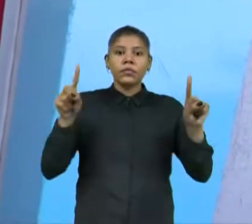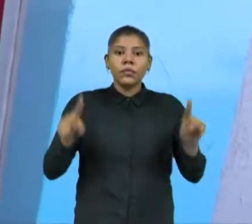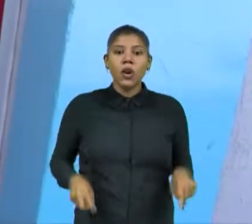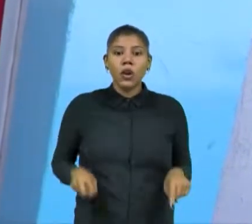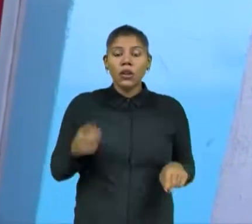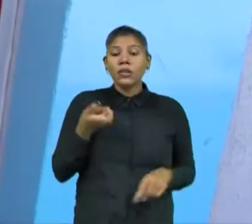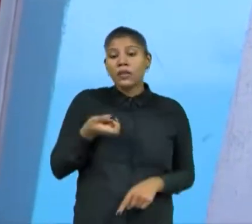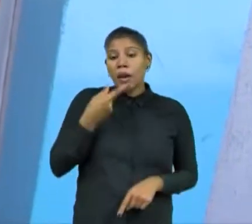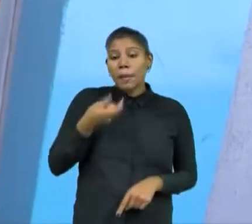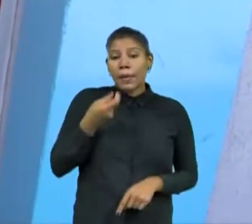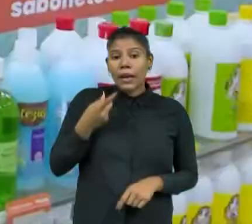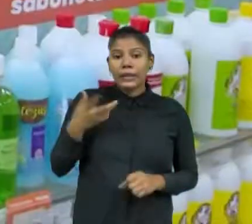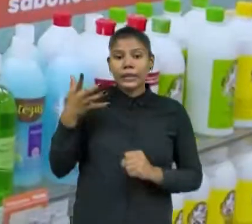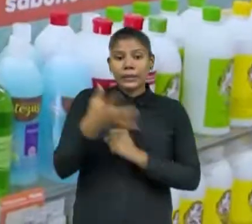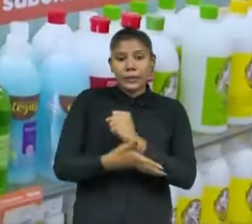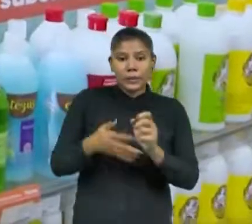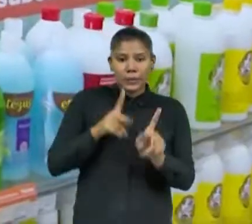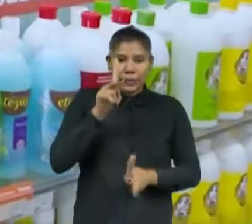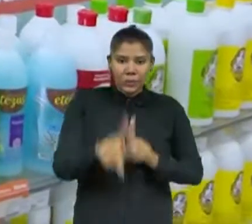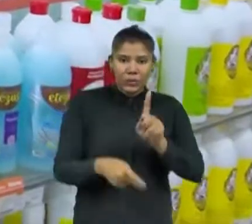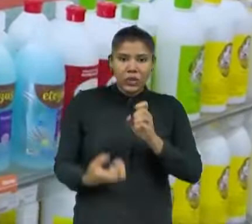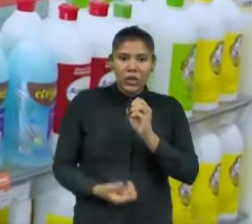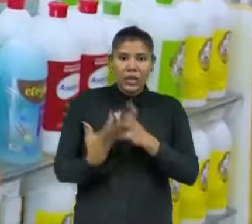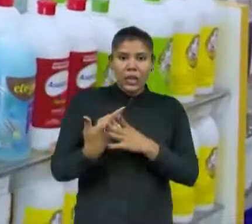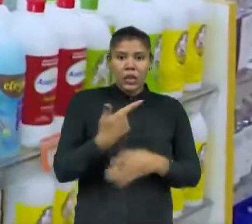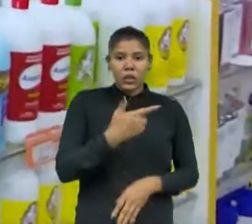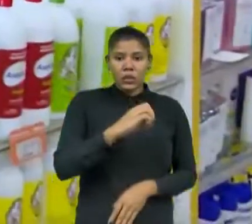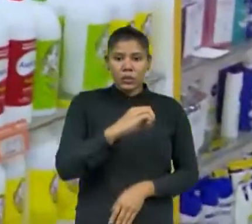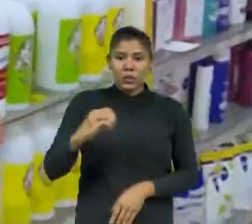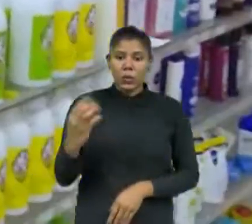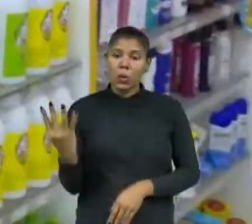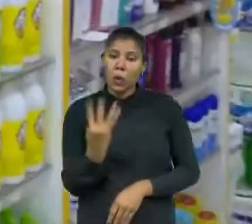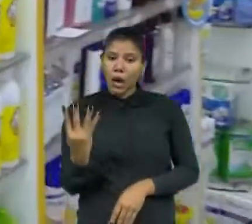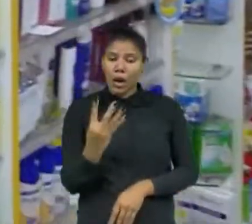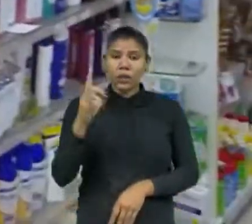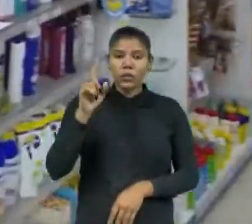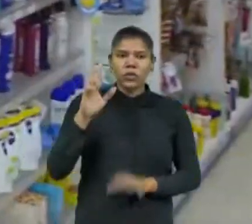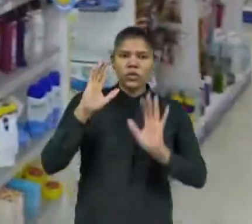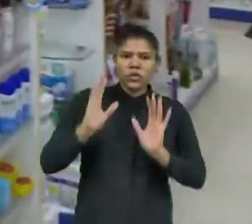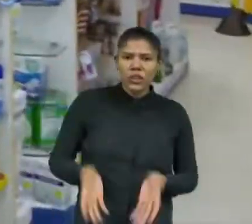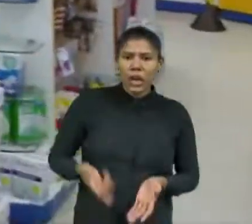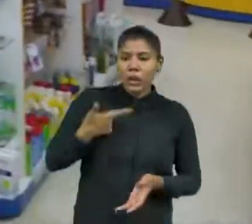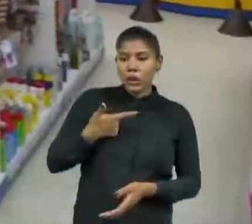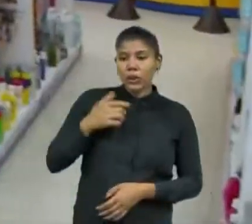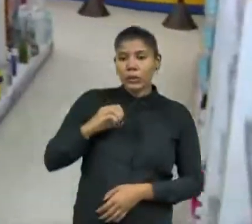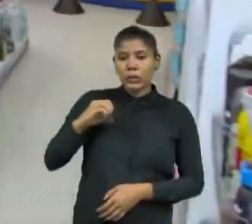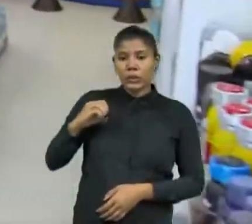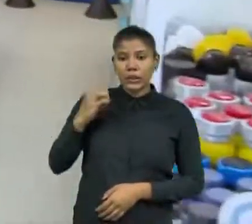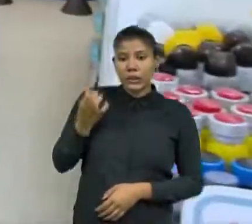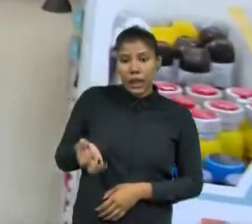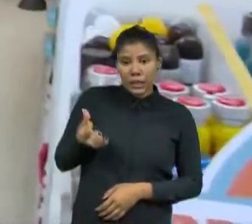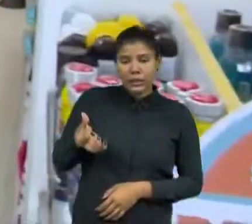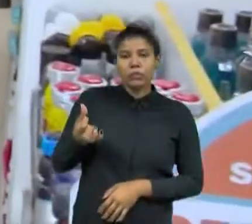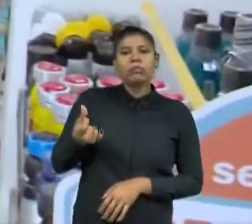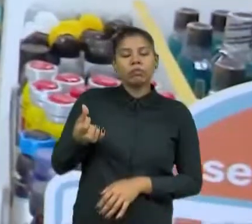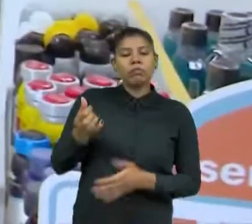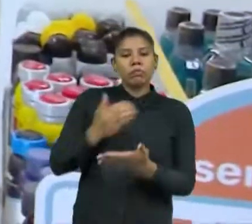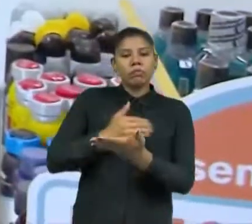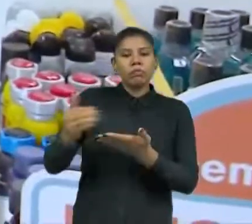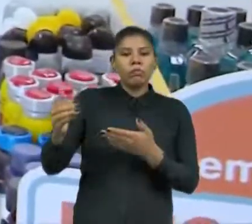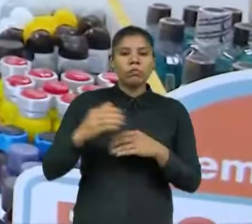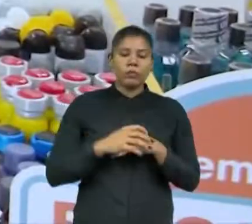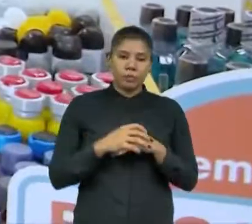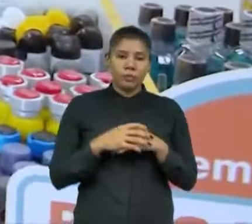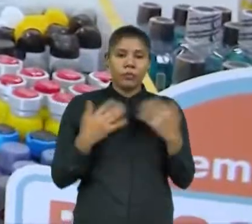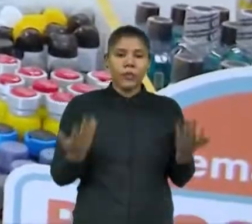do Brasil foi criado em 2004 e funciona no modelo atual desde 2006. O programa do governo federal visa complementar